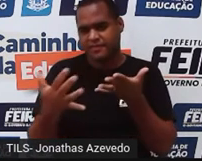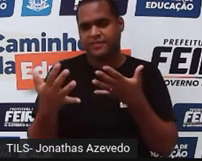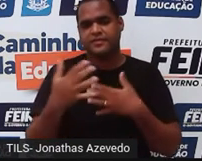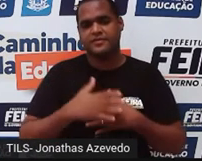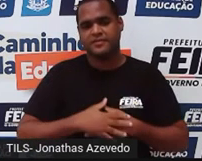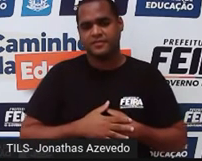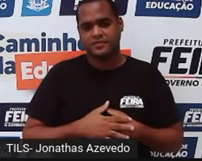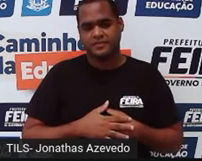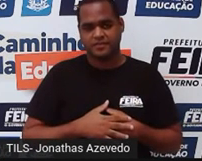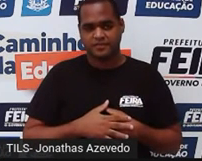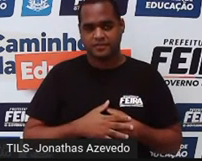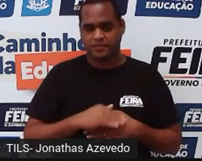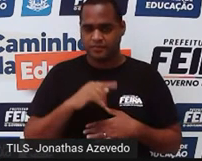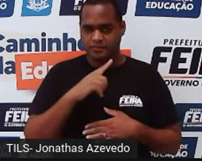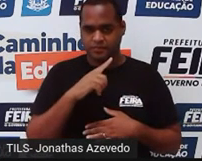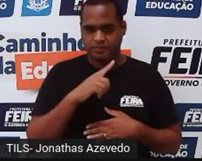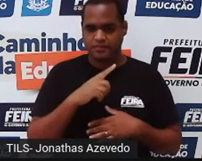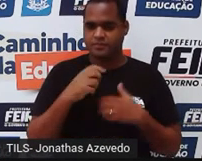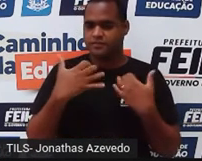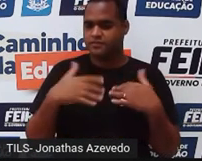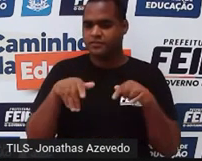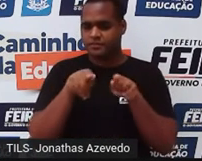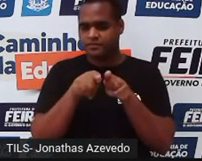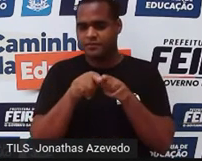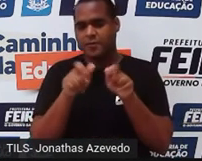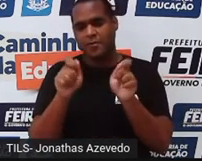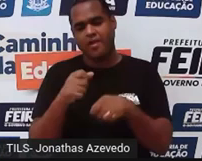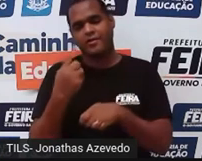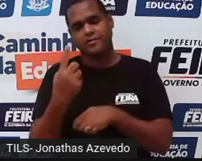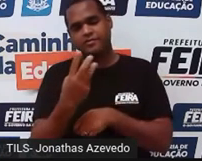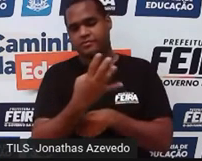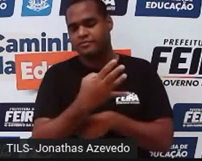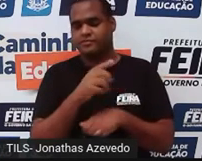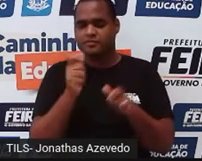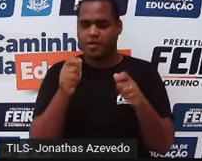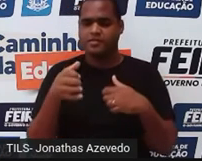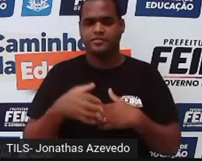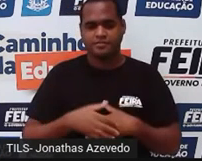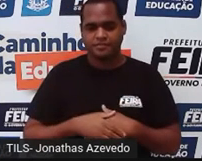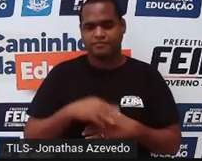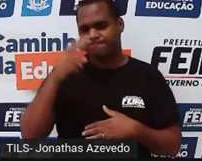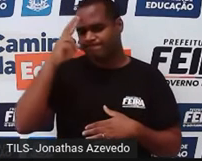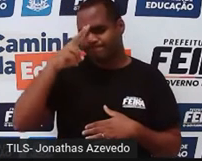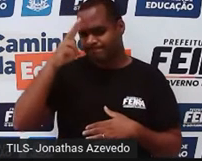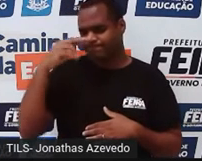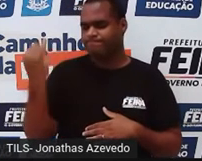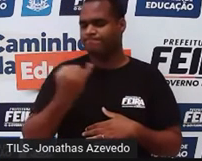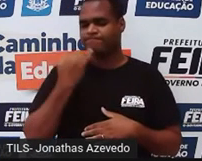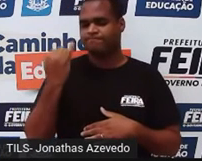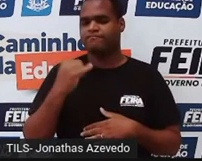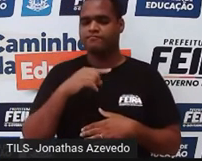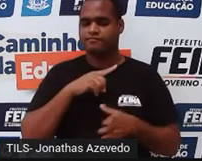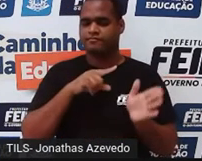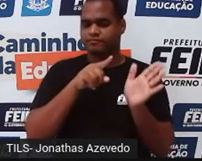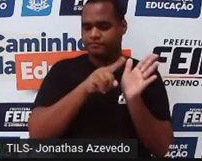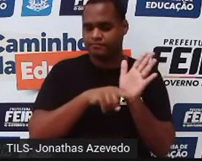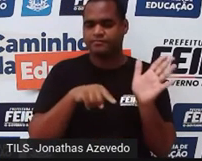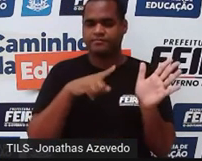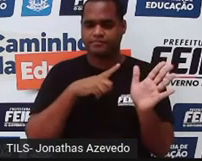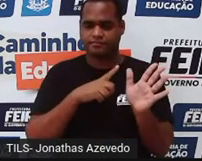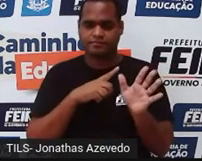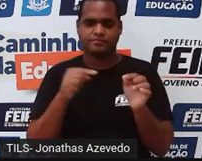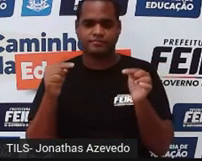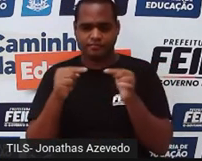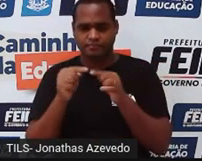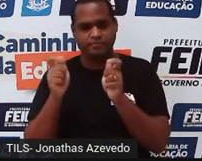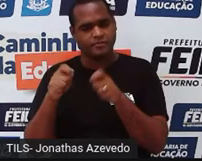certo? Dá para escrever um a um, certo? Lembrando que nos negativos existem infinitos e nos